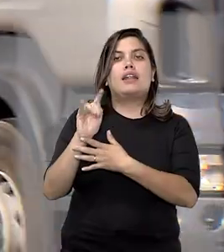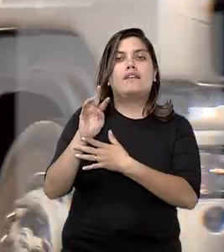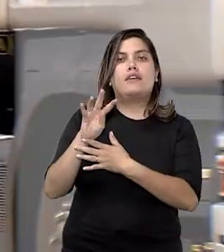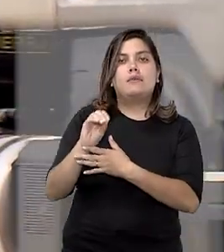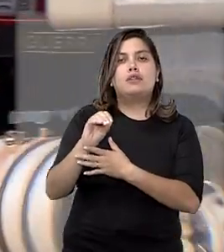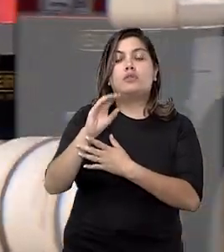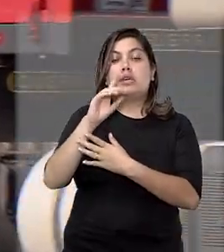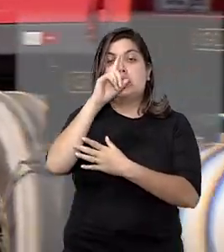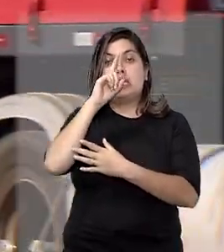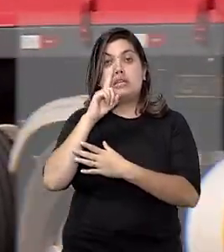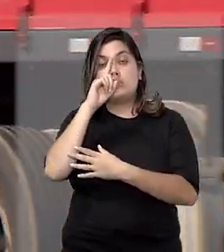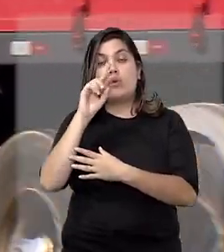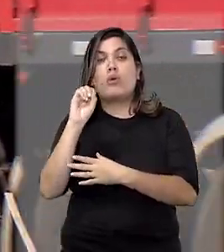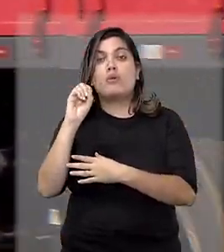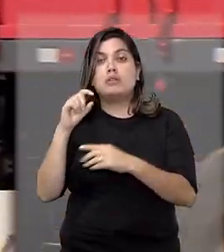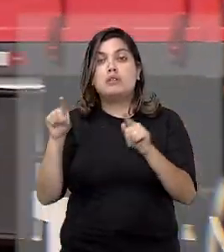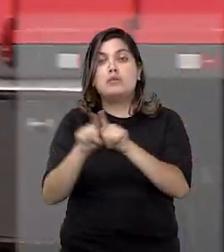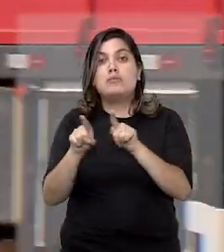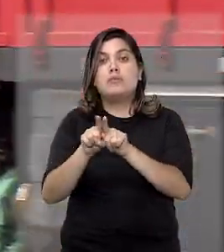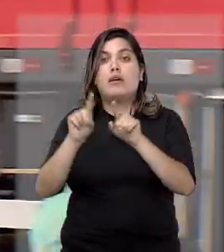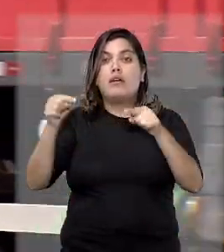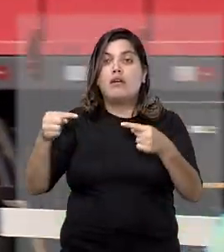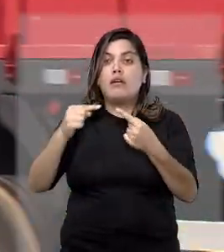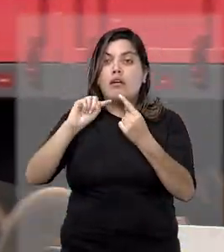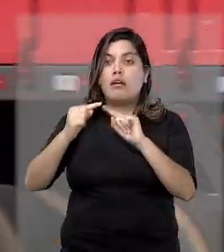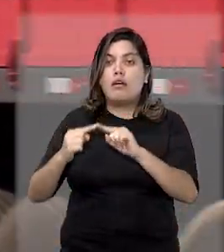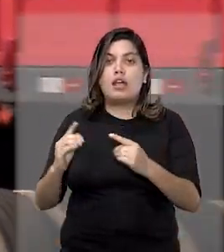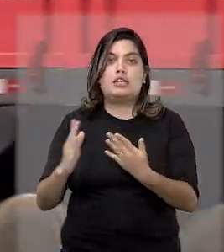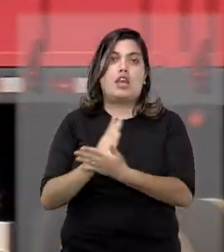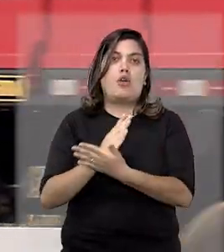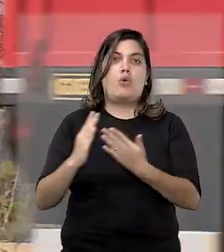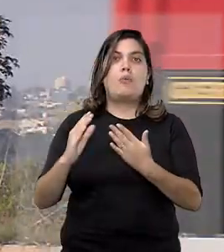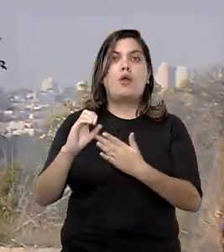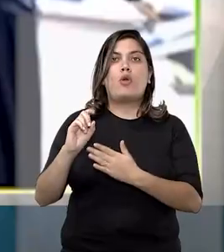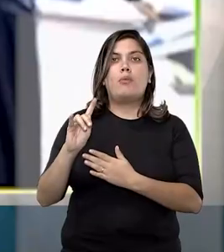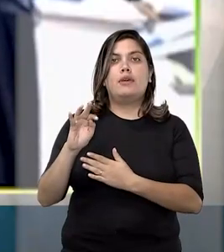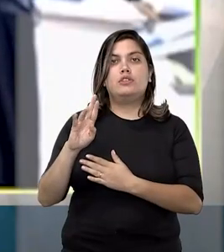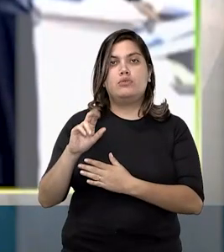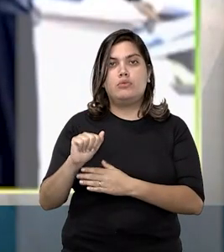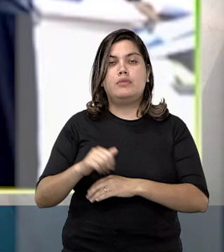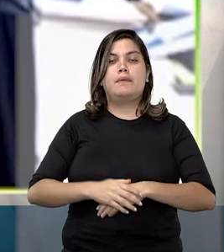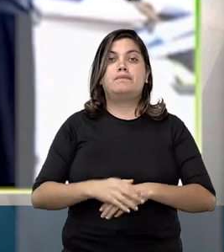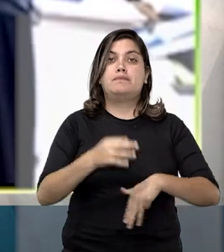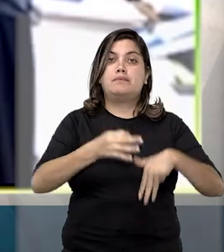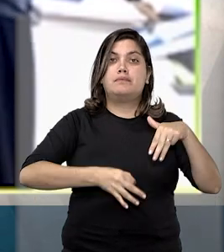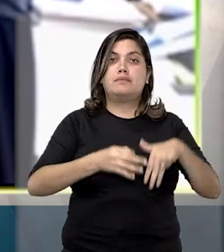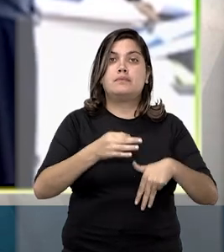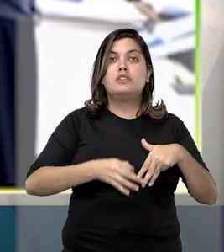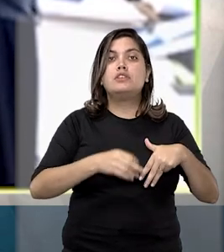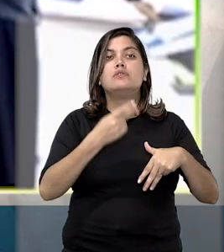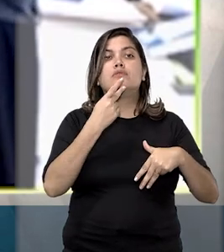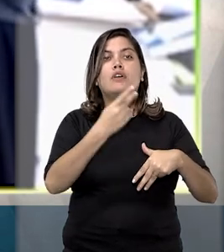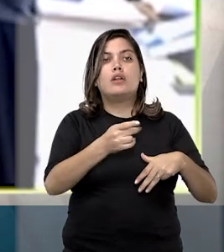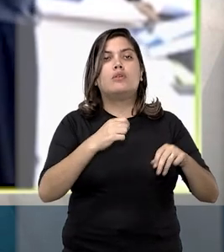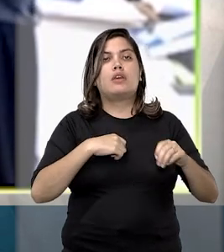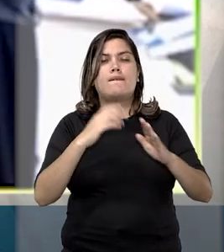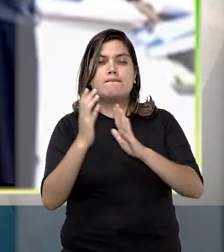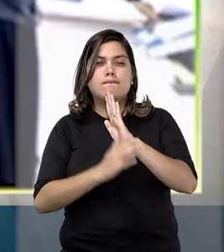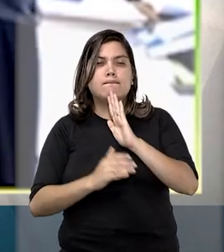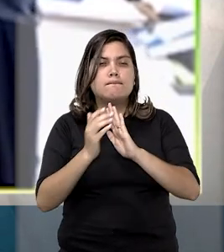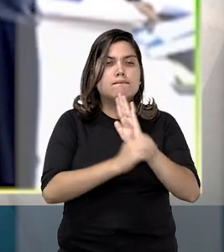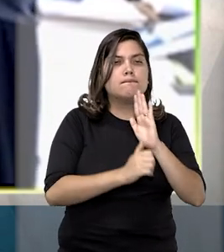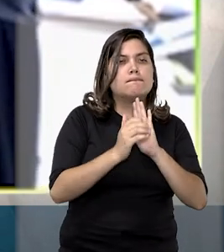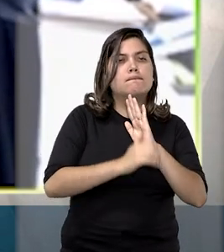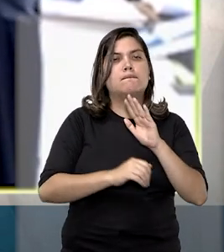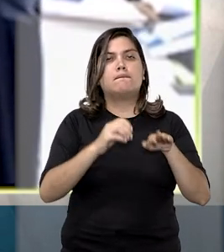risco, bem como o devido enquadramento do caso em alguma cobertura. Para o ministro, o furto de mercadoria transportada